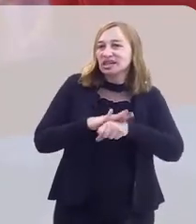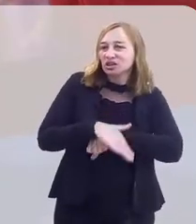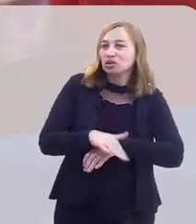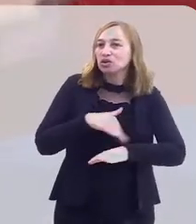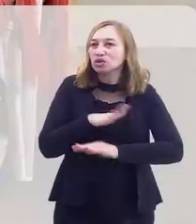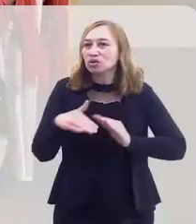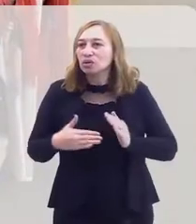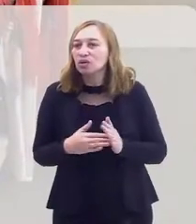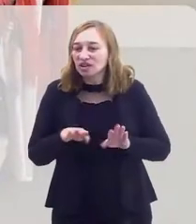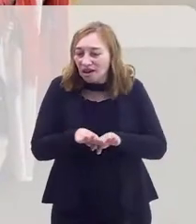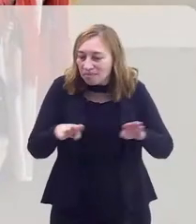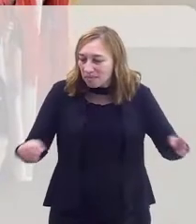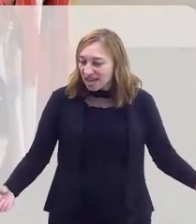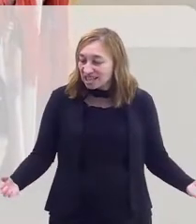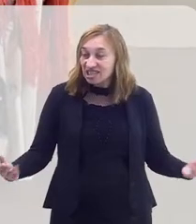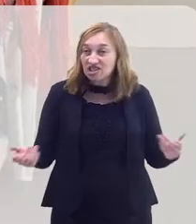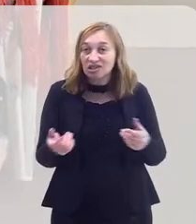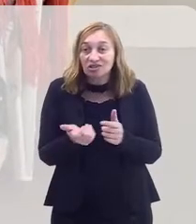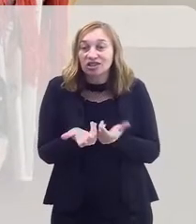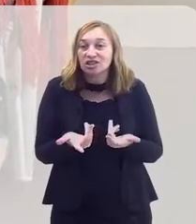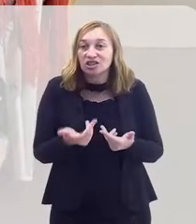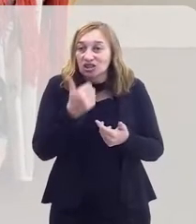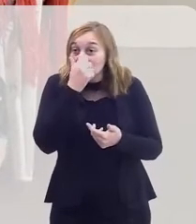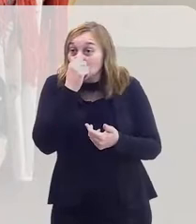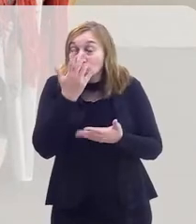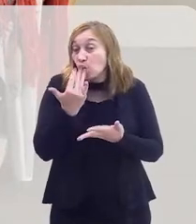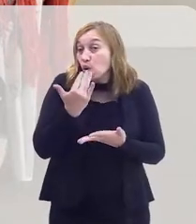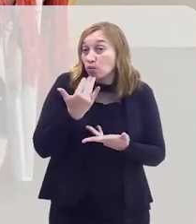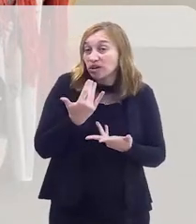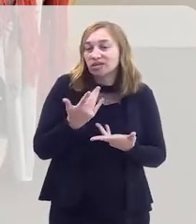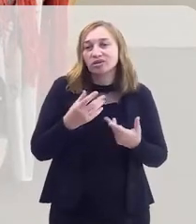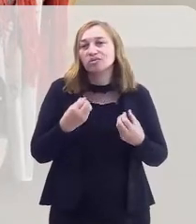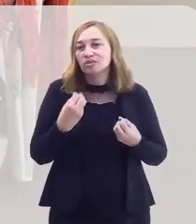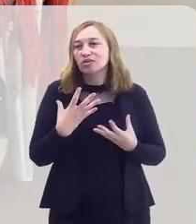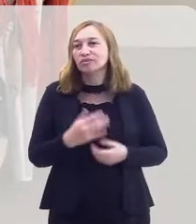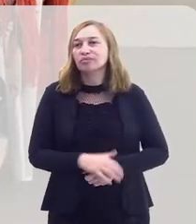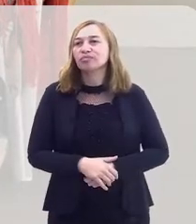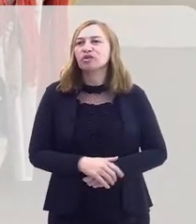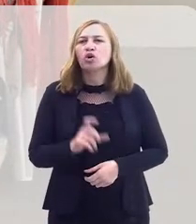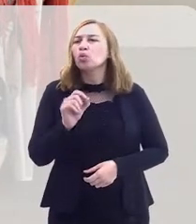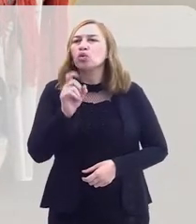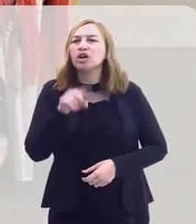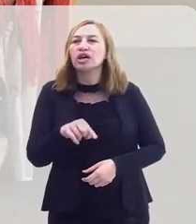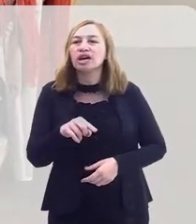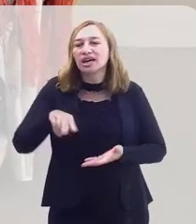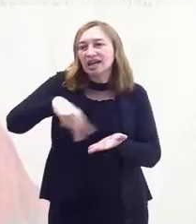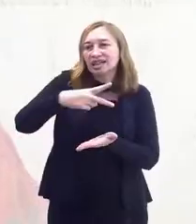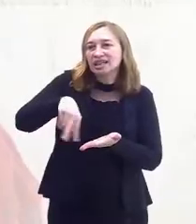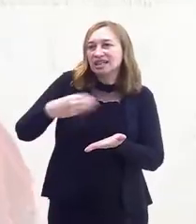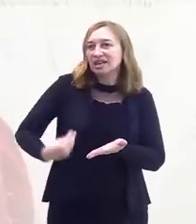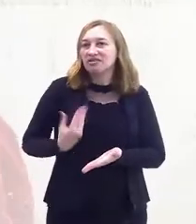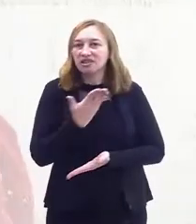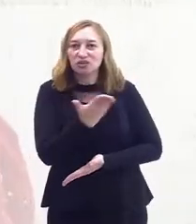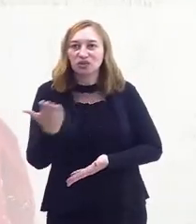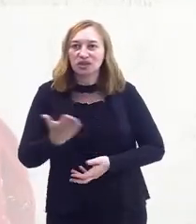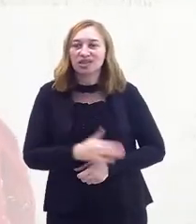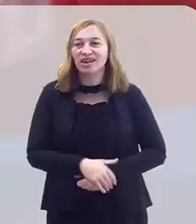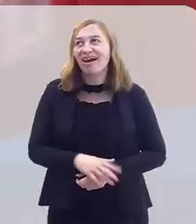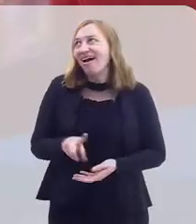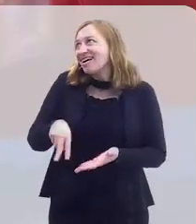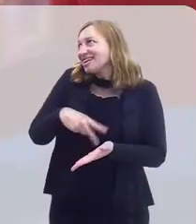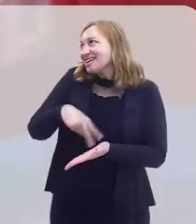mesa é muito farta. Nós somos excelentes anfitriões também. E o que é a dança na vida de vocês?